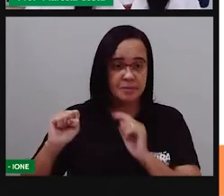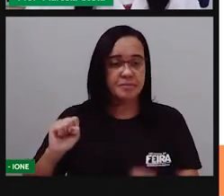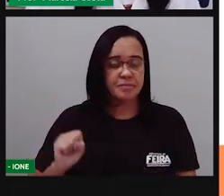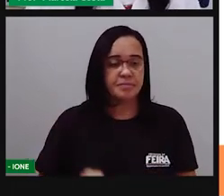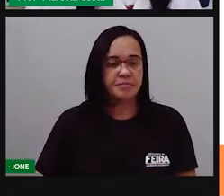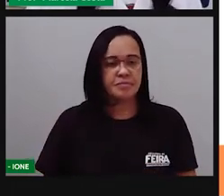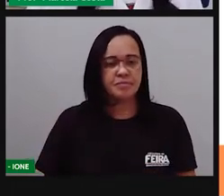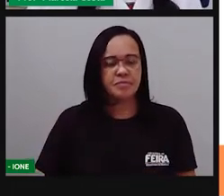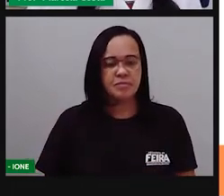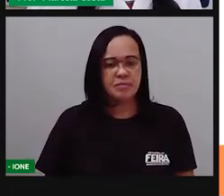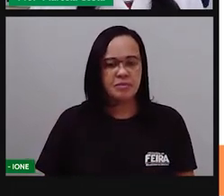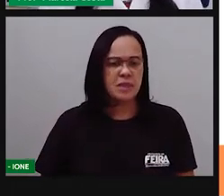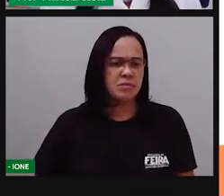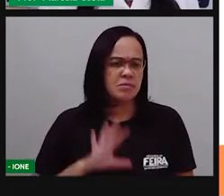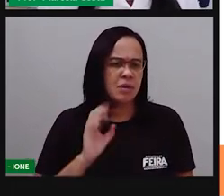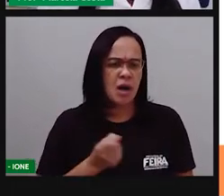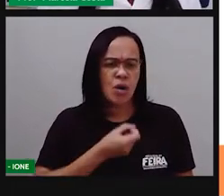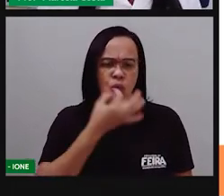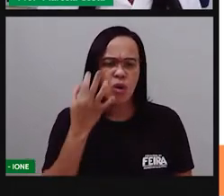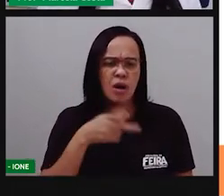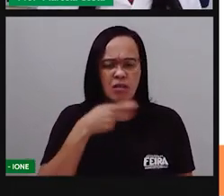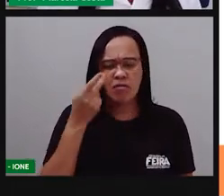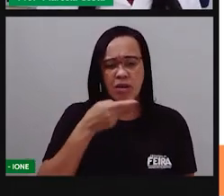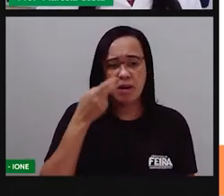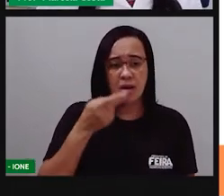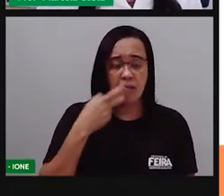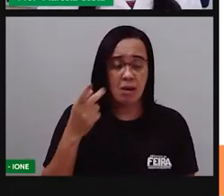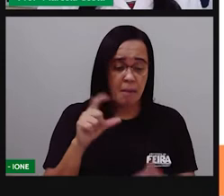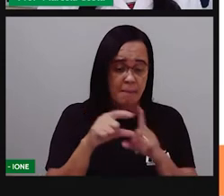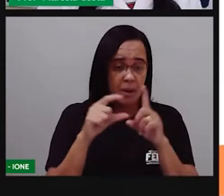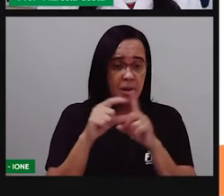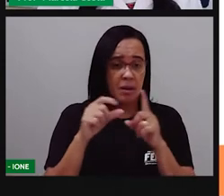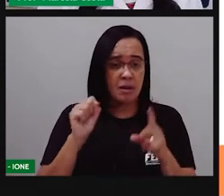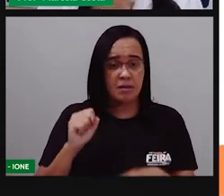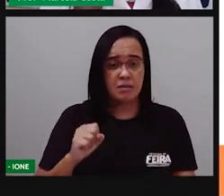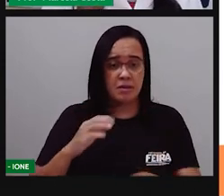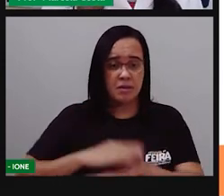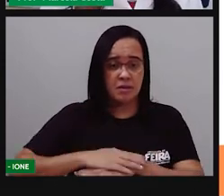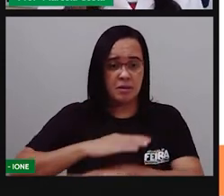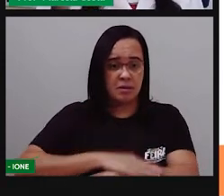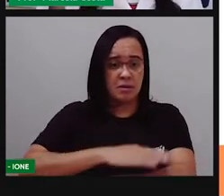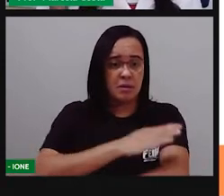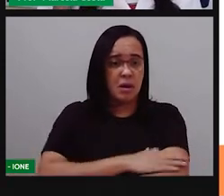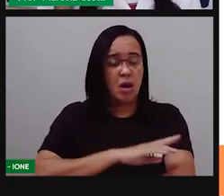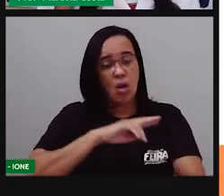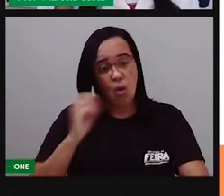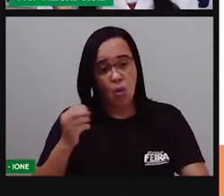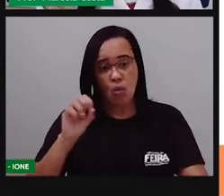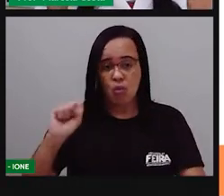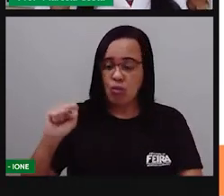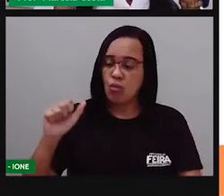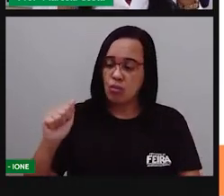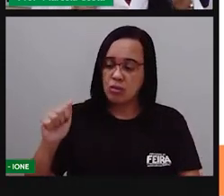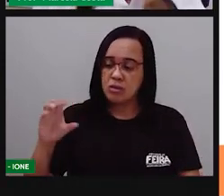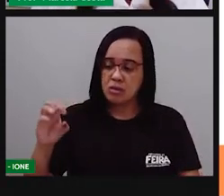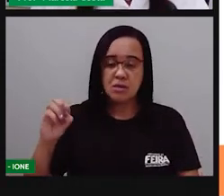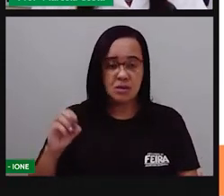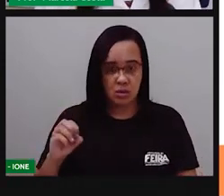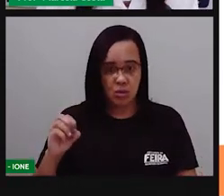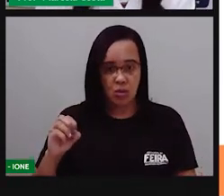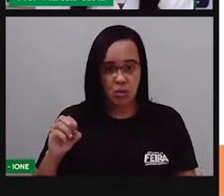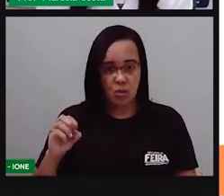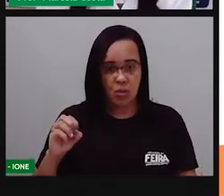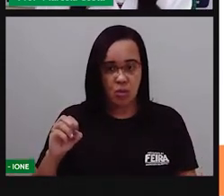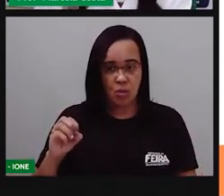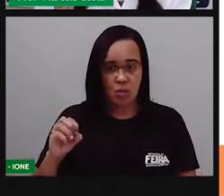vamos ver quantas vezes você abriu a boca para dizer a palavra saco. Ó. Tá.